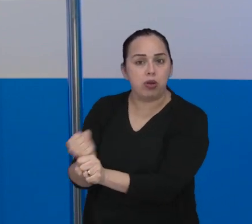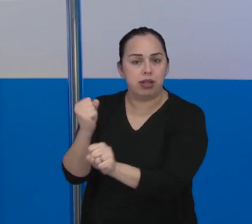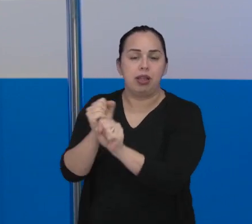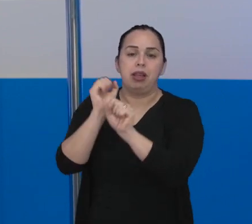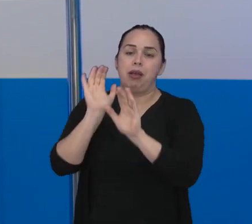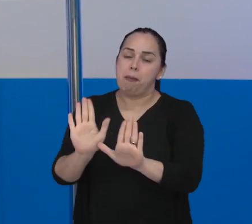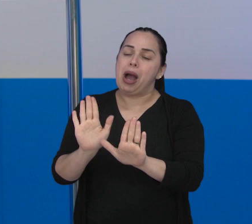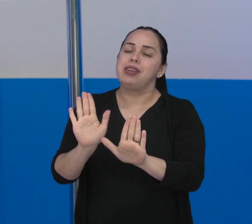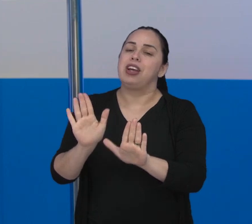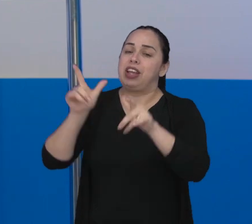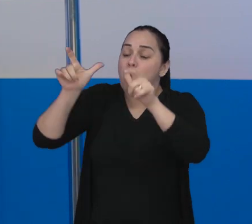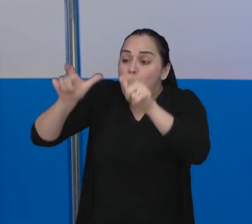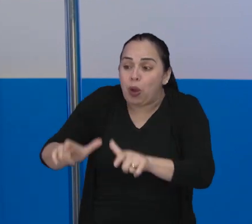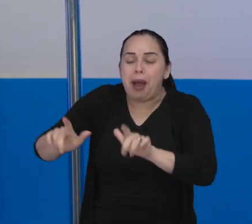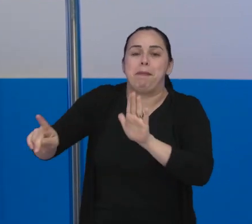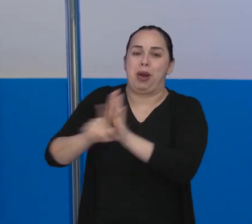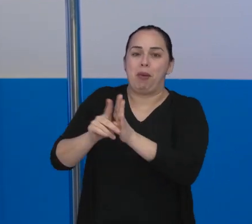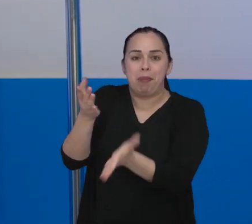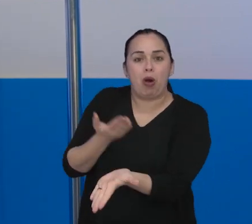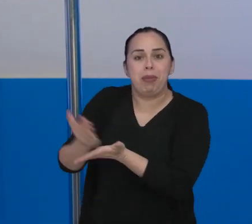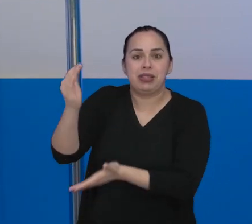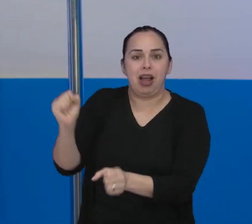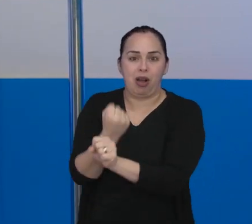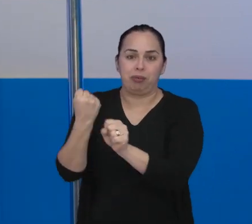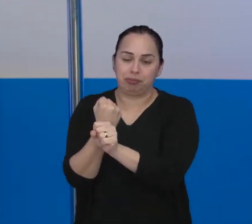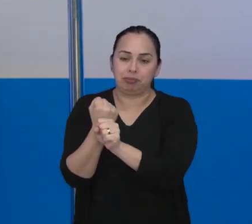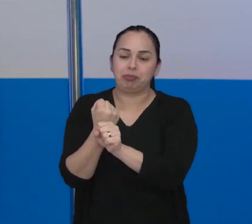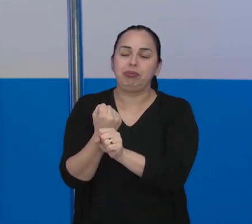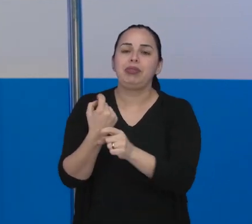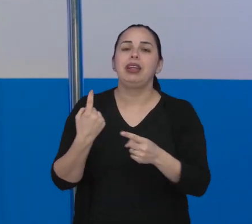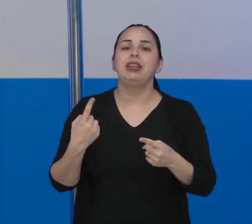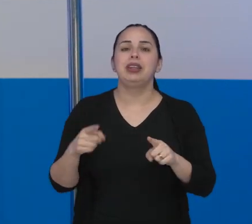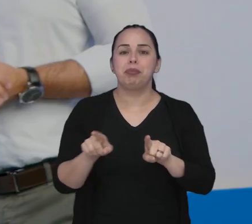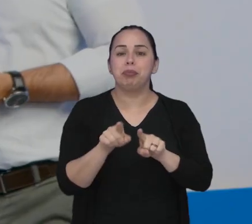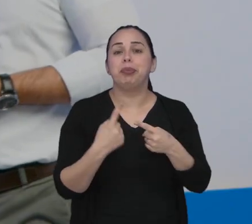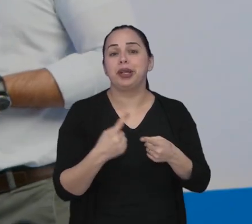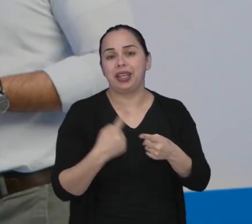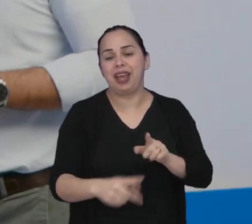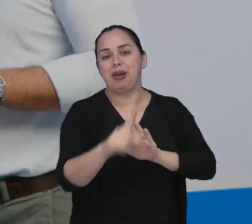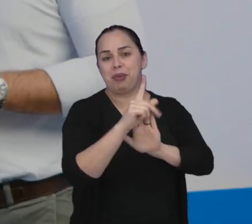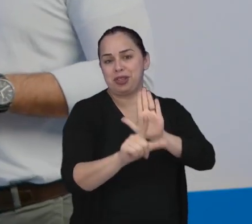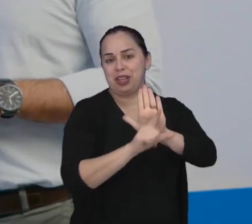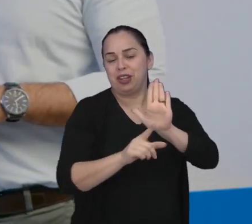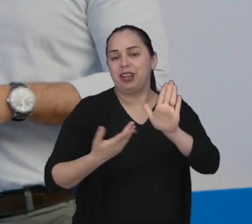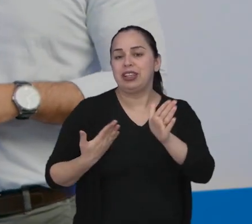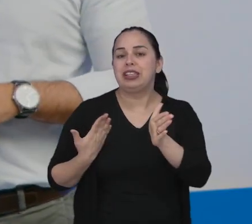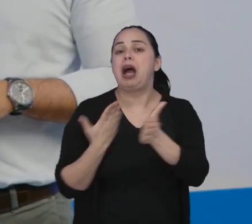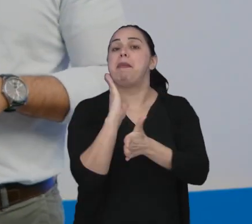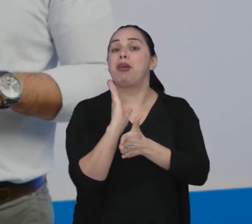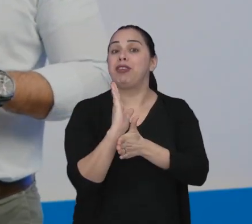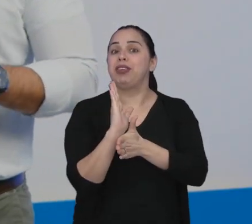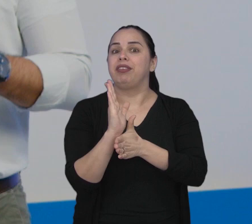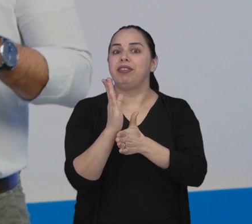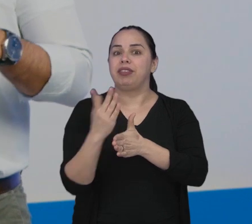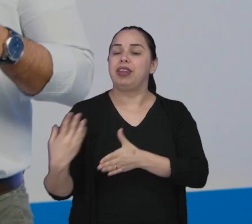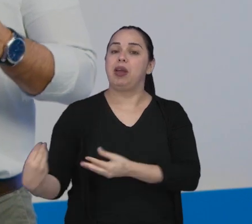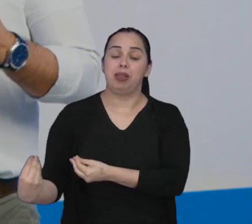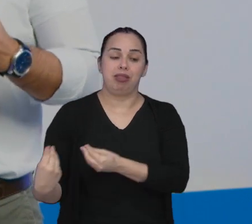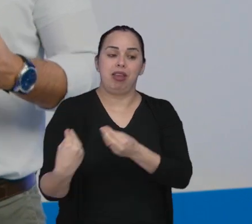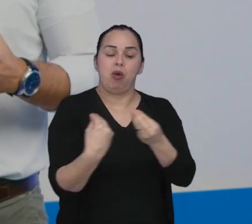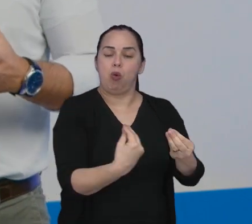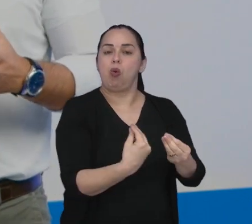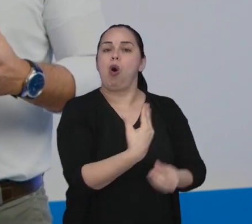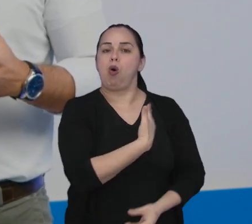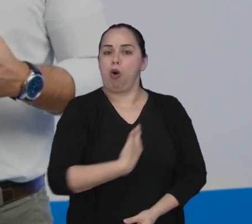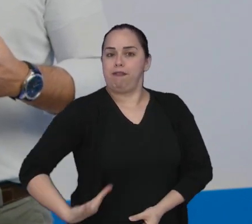projeto ainda está em fase de estudos, mas já tem local próprio para o início das obras. É que uma matéria aprovada na Câmara concedeu